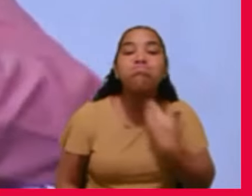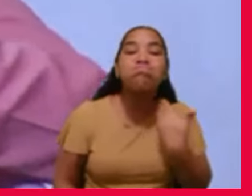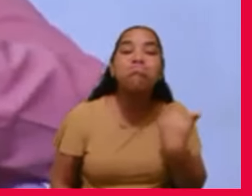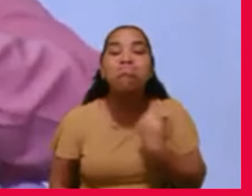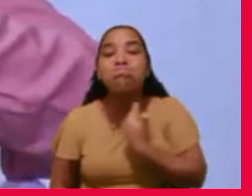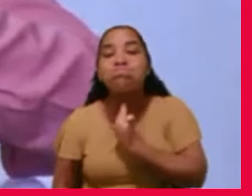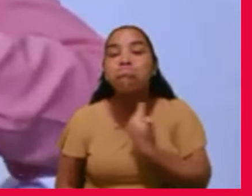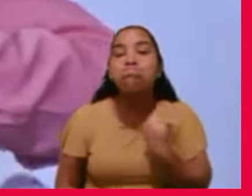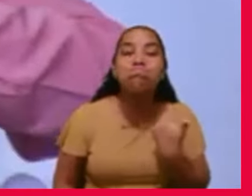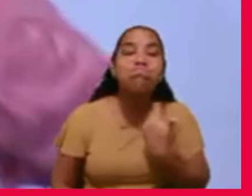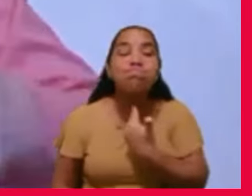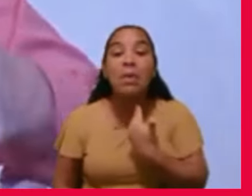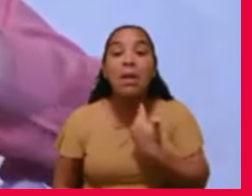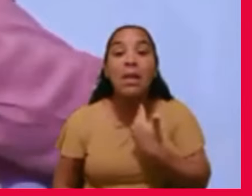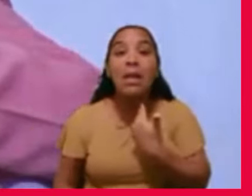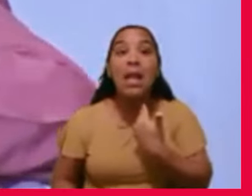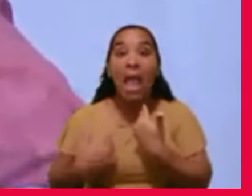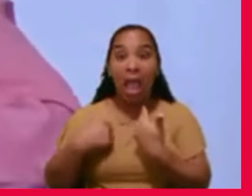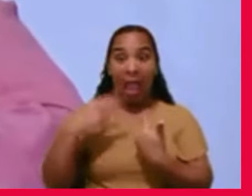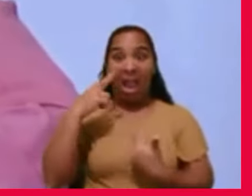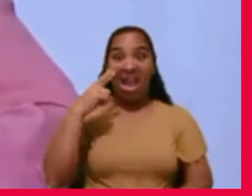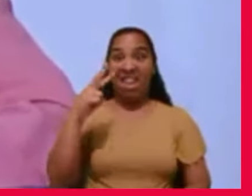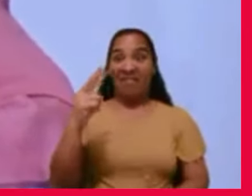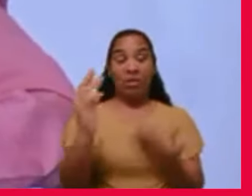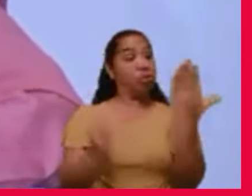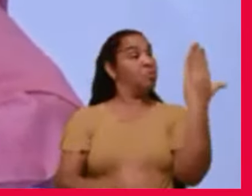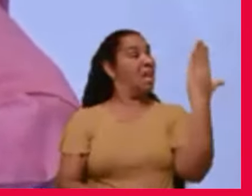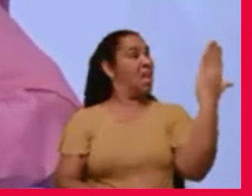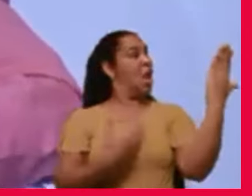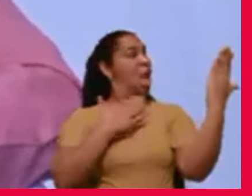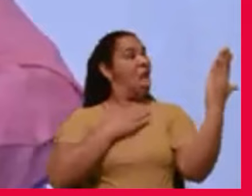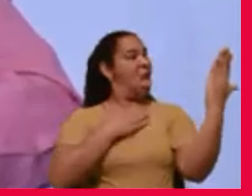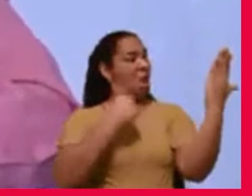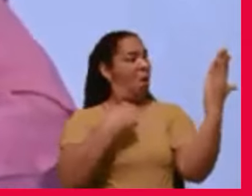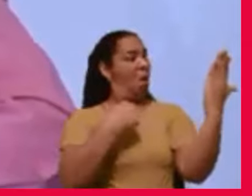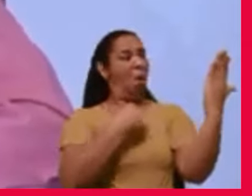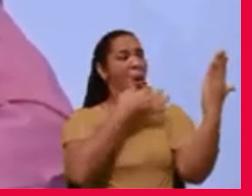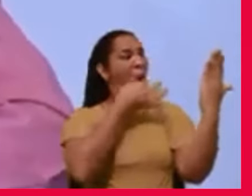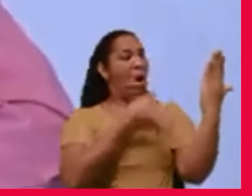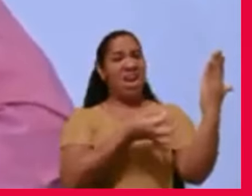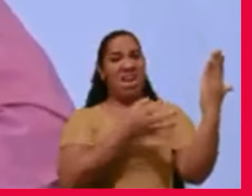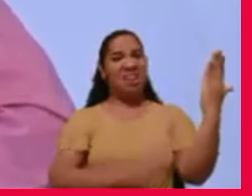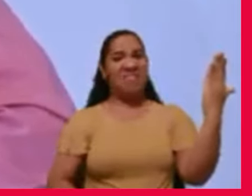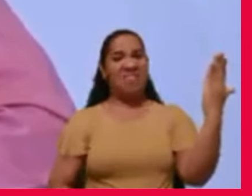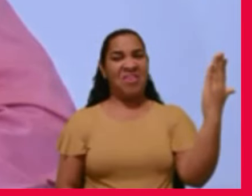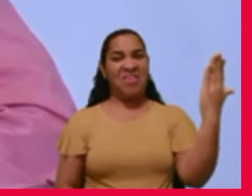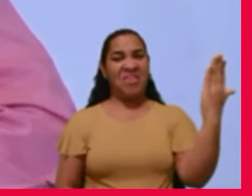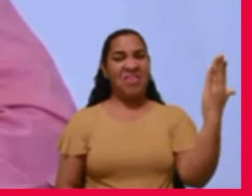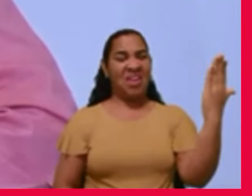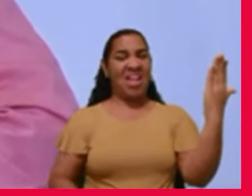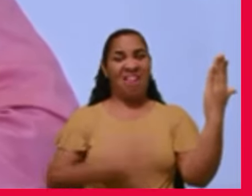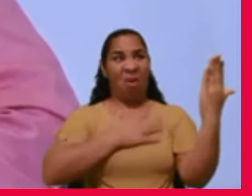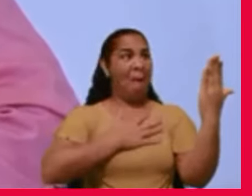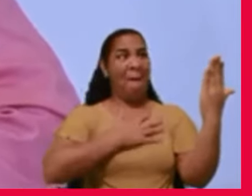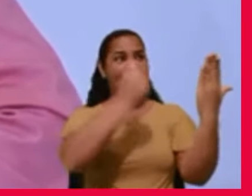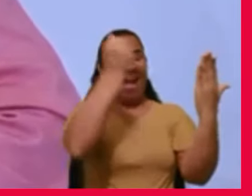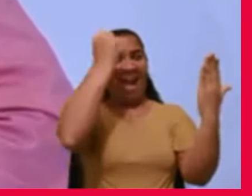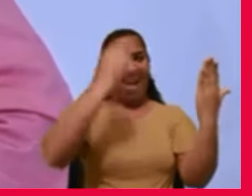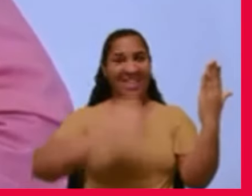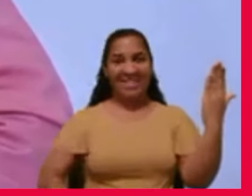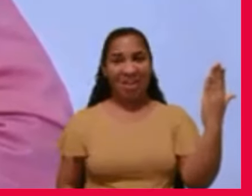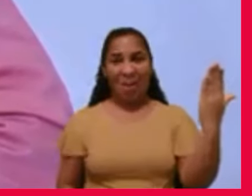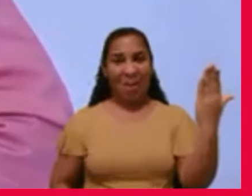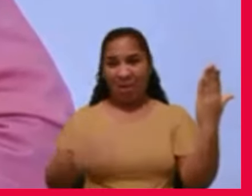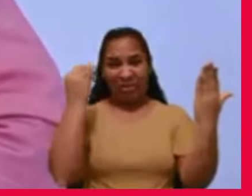até ele se achou horrível, e disse assim, uma hora dessa eu me mato, porque não é possível que